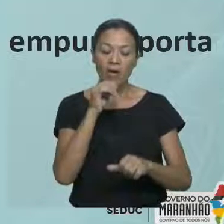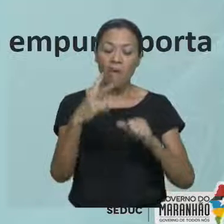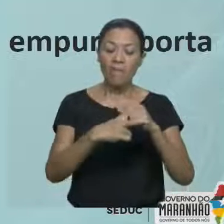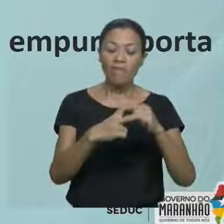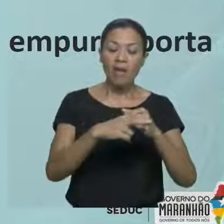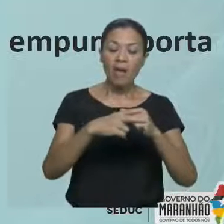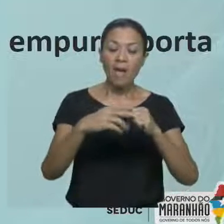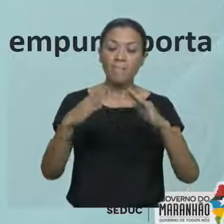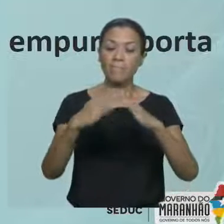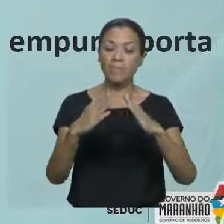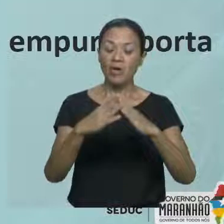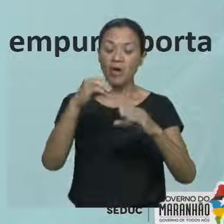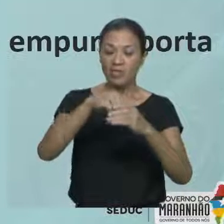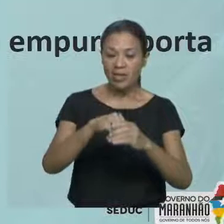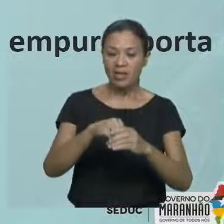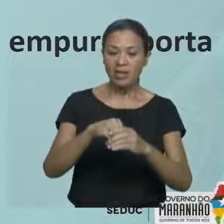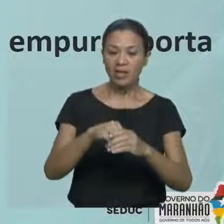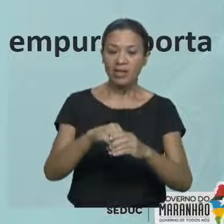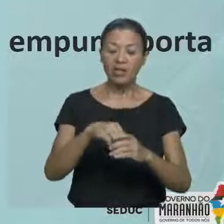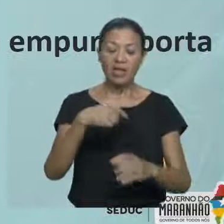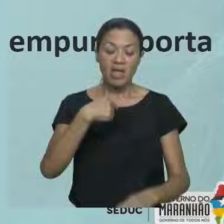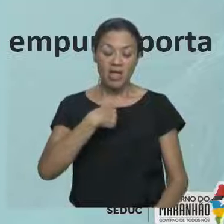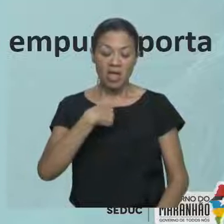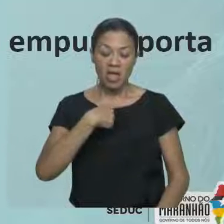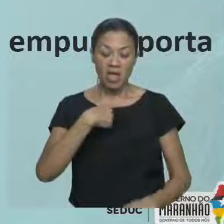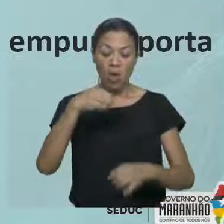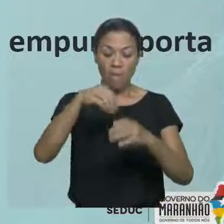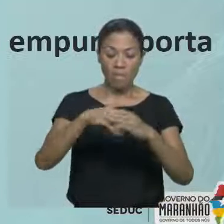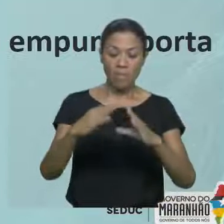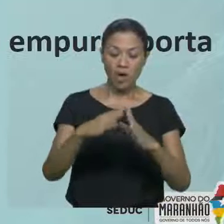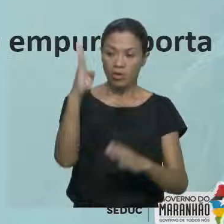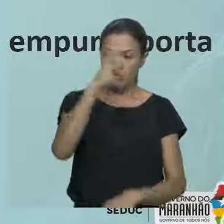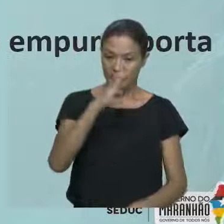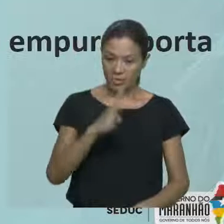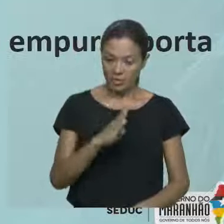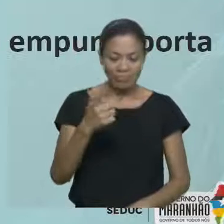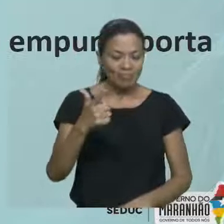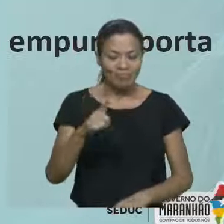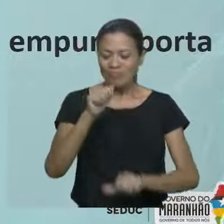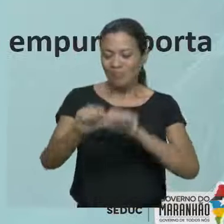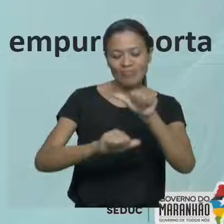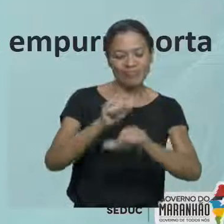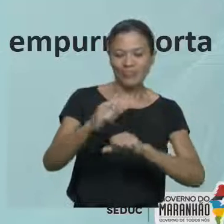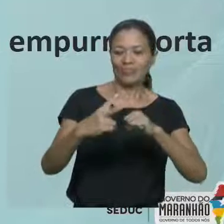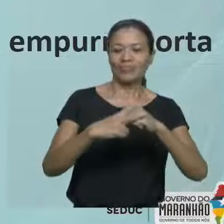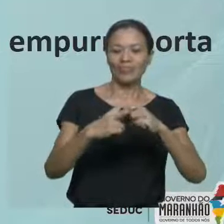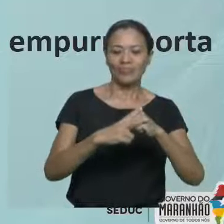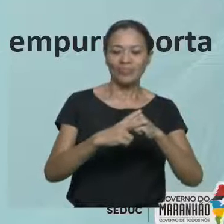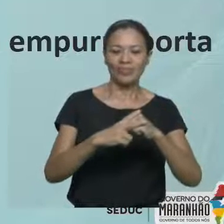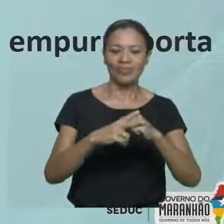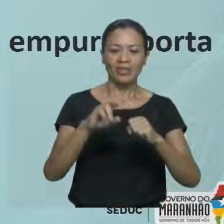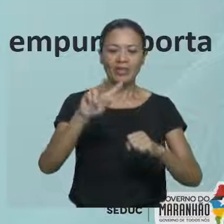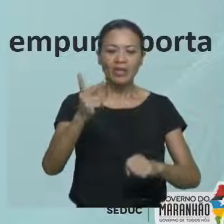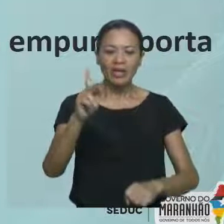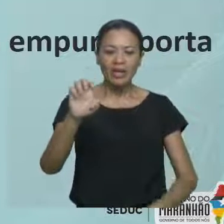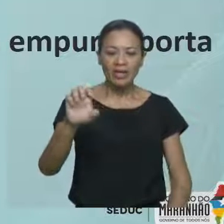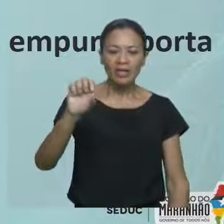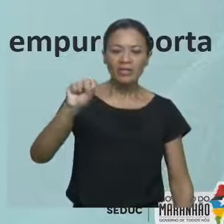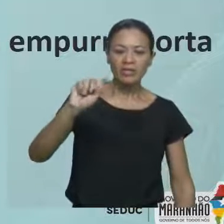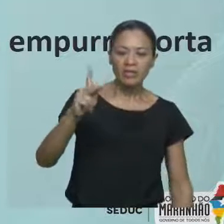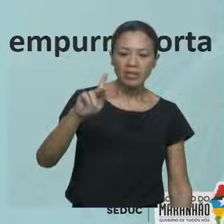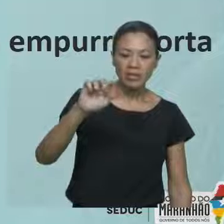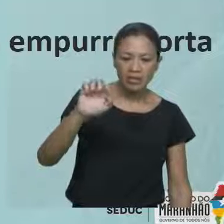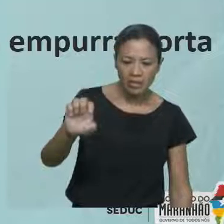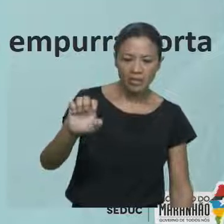ele diz assim, I live in Brazil, eu moro no Brasil, não tem nenhuma alteração no verbo. He, it, usa-se o verbo